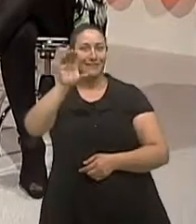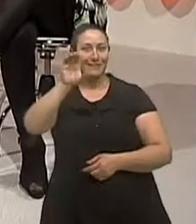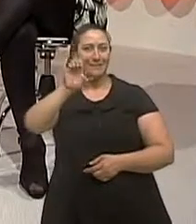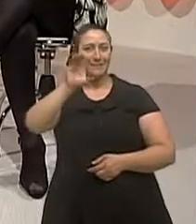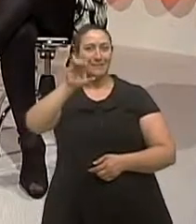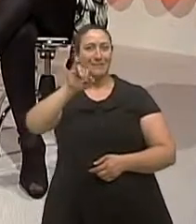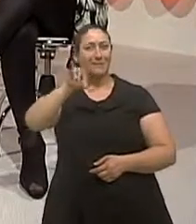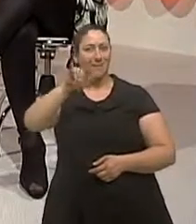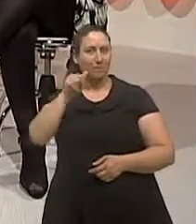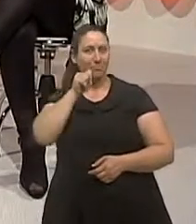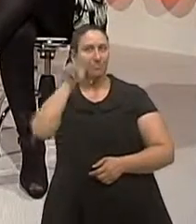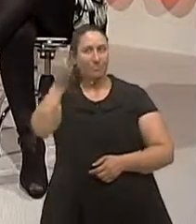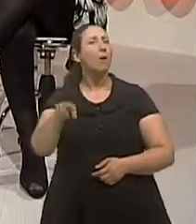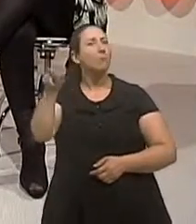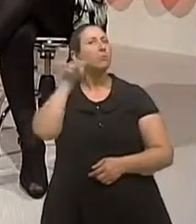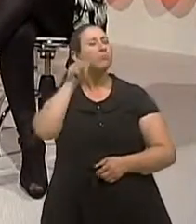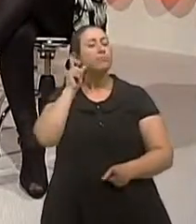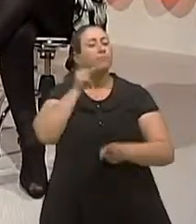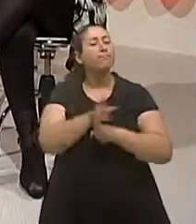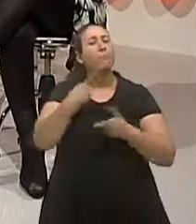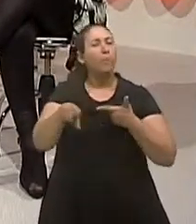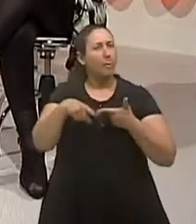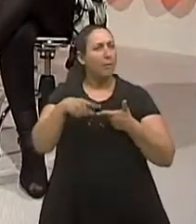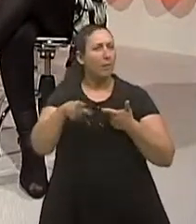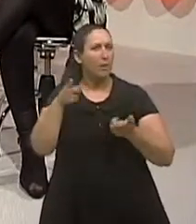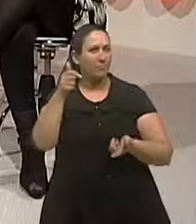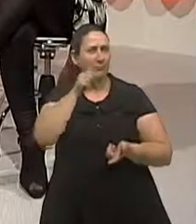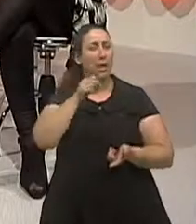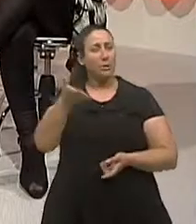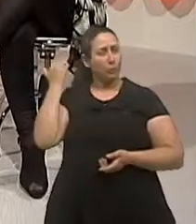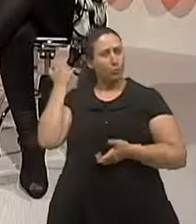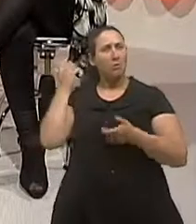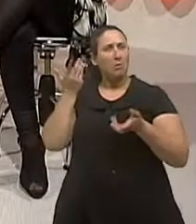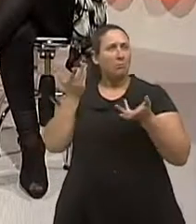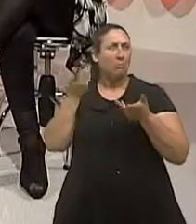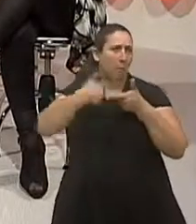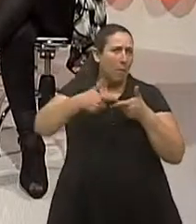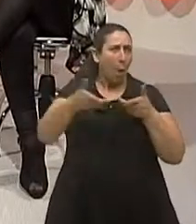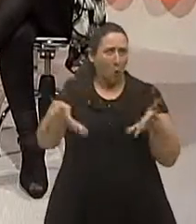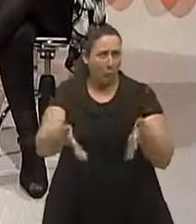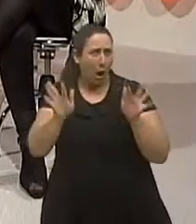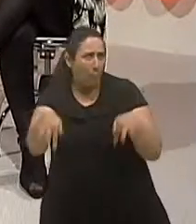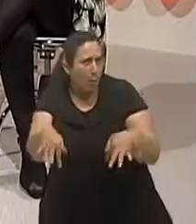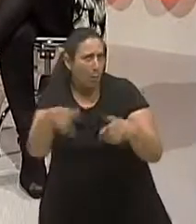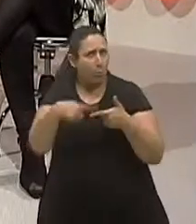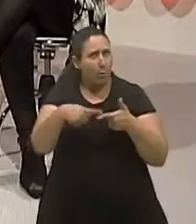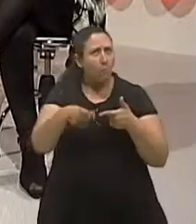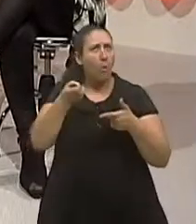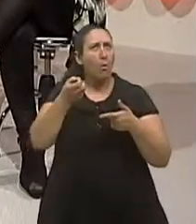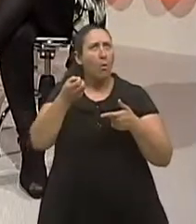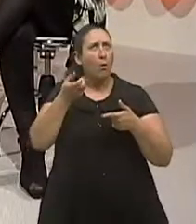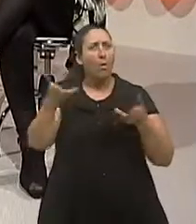muito sobre o problema que ela posso dizer ela tinha o problema ela continua tendo mas